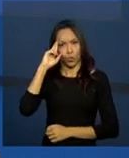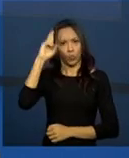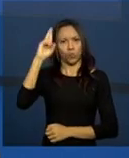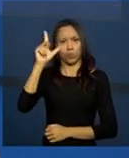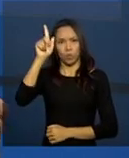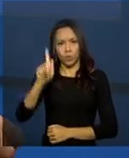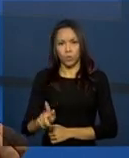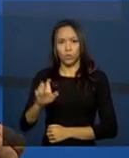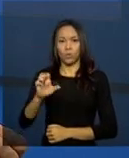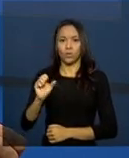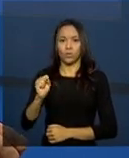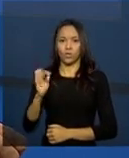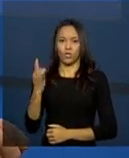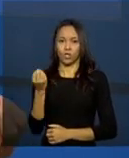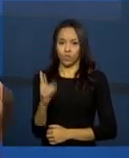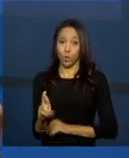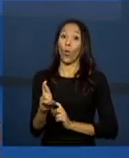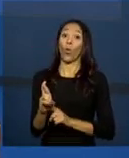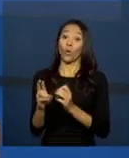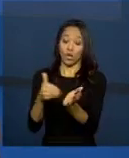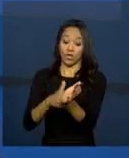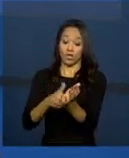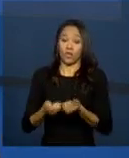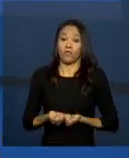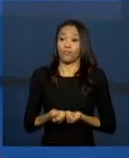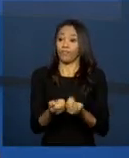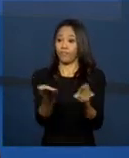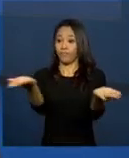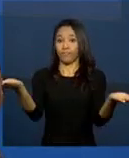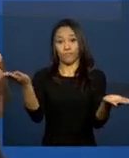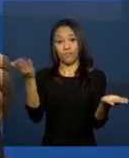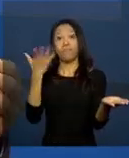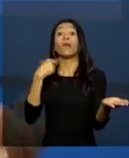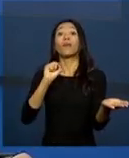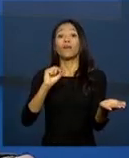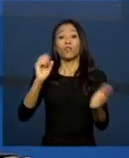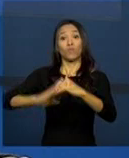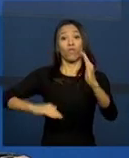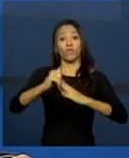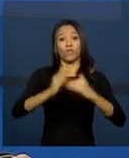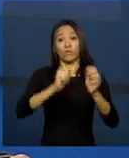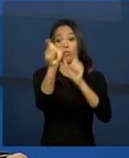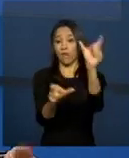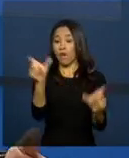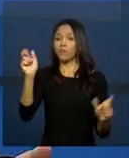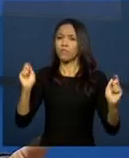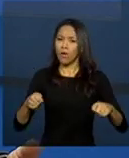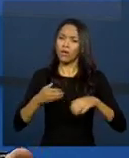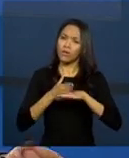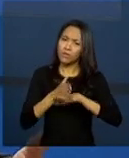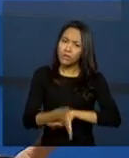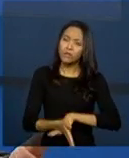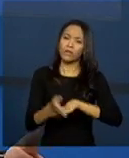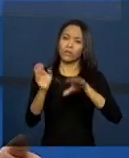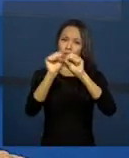descentralize as senhas para que esses profissionais possam ter acesso ao sistema. Eu acho que esse é o grande